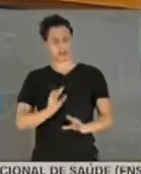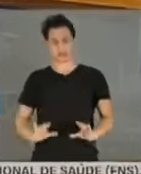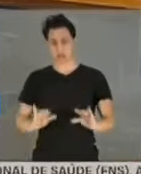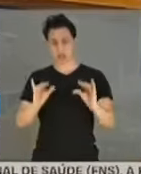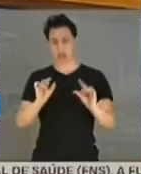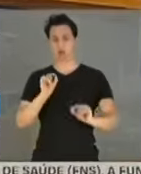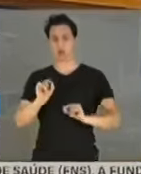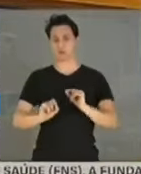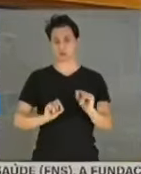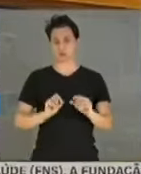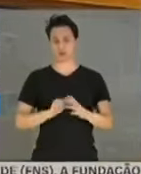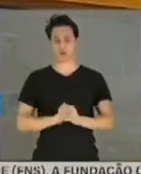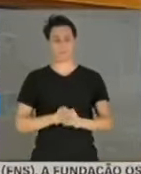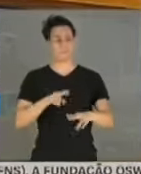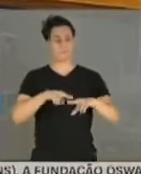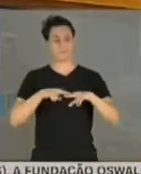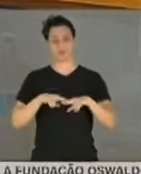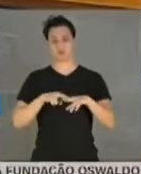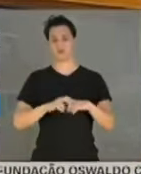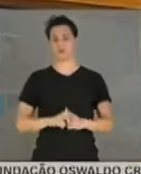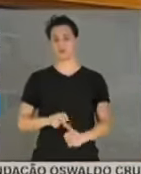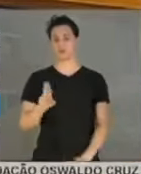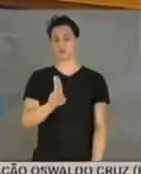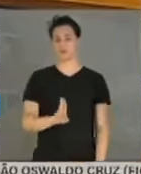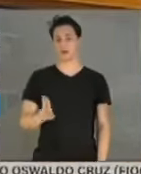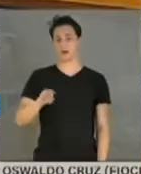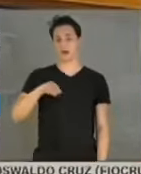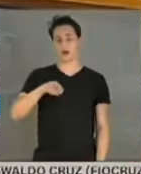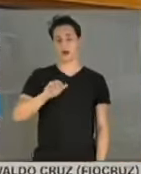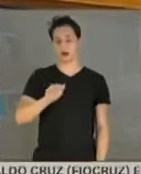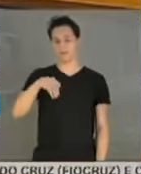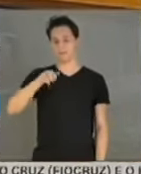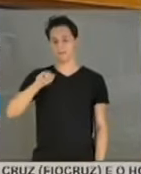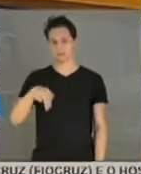AMAN,